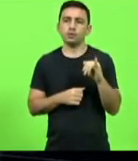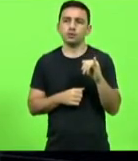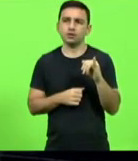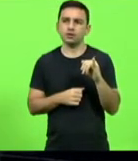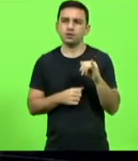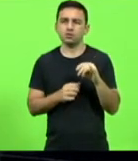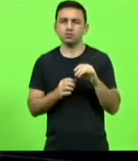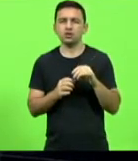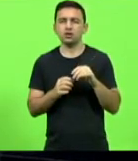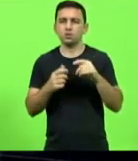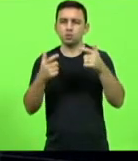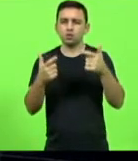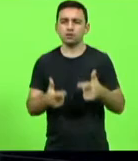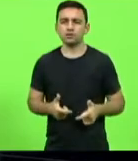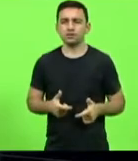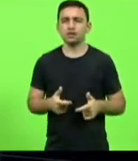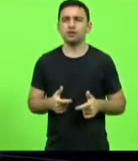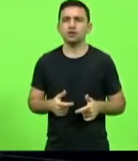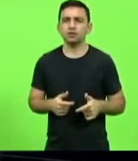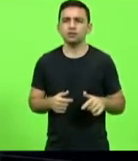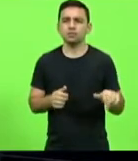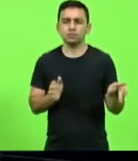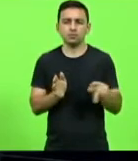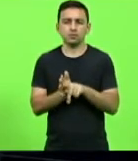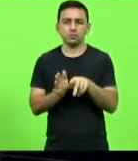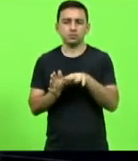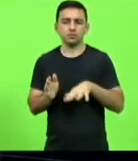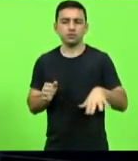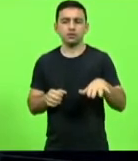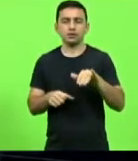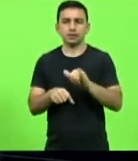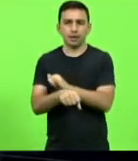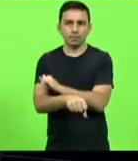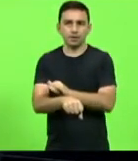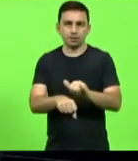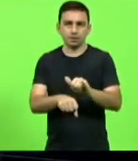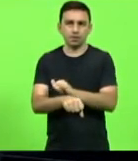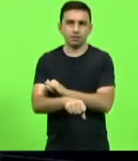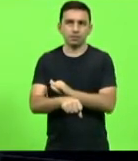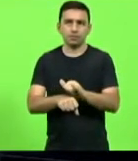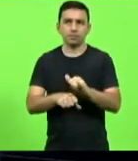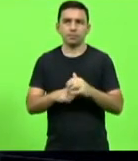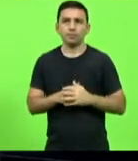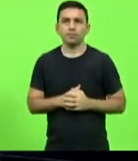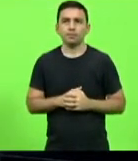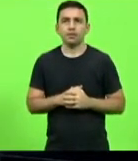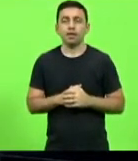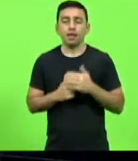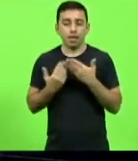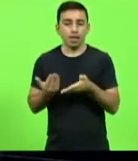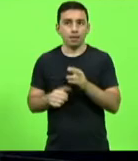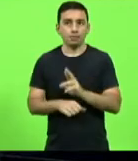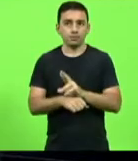Itapiranga ela estudou na mesma escola que eu estudei e ela vai nos representar